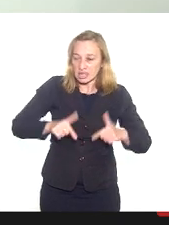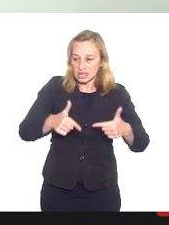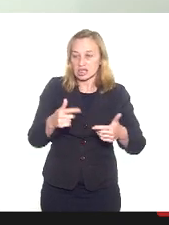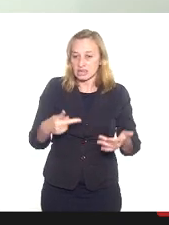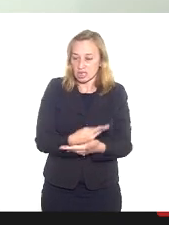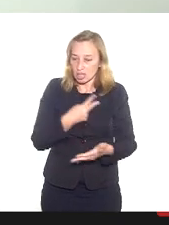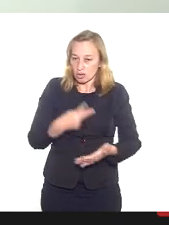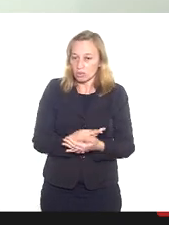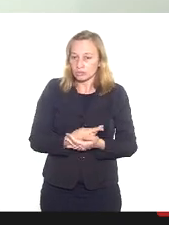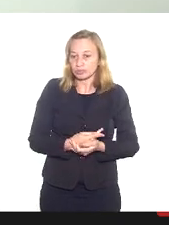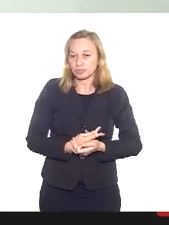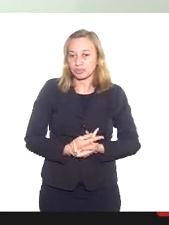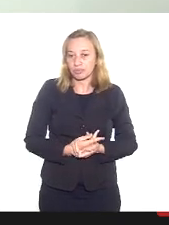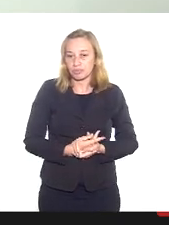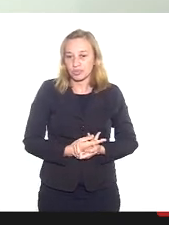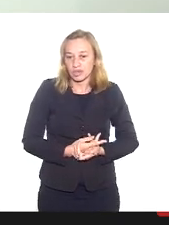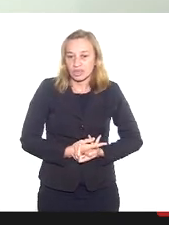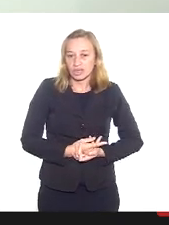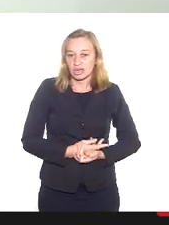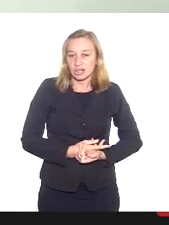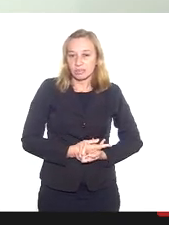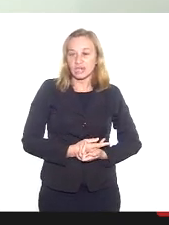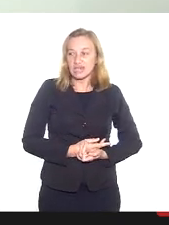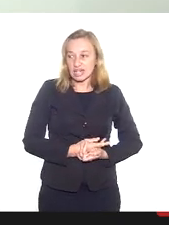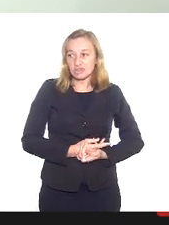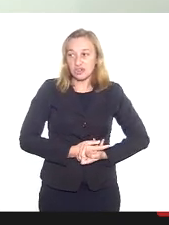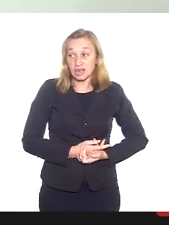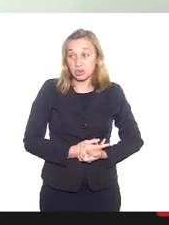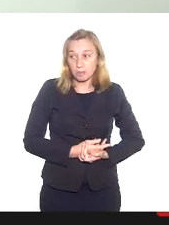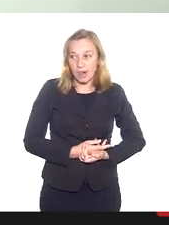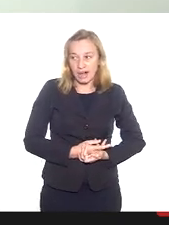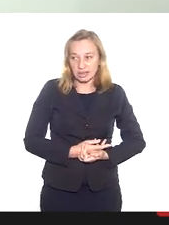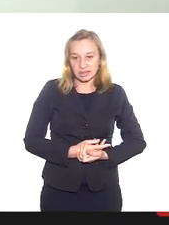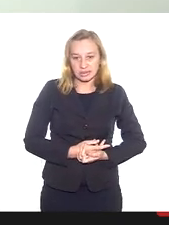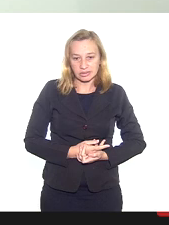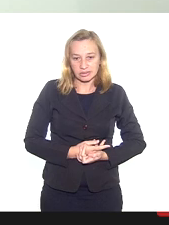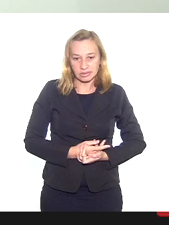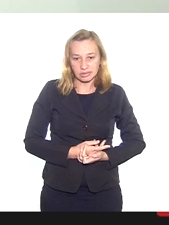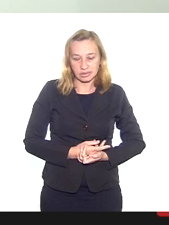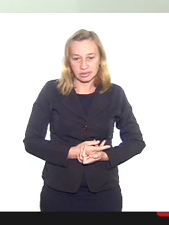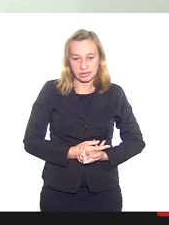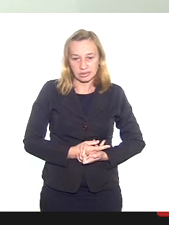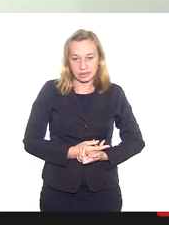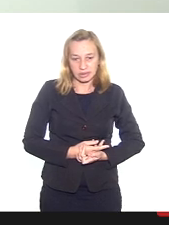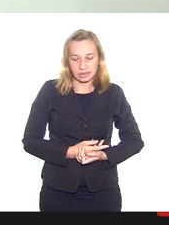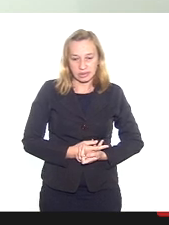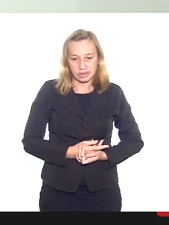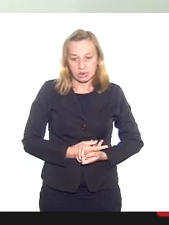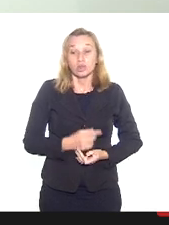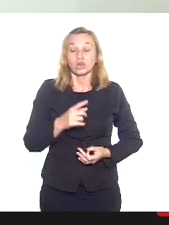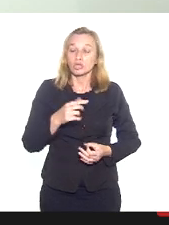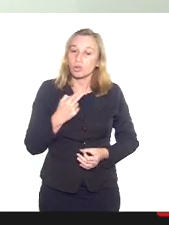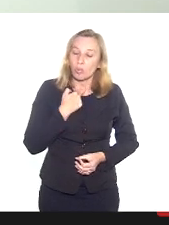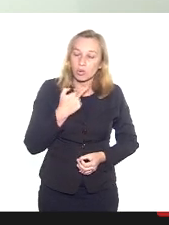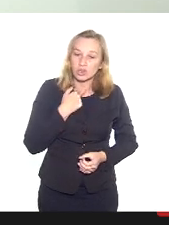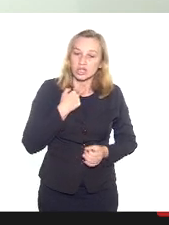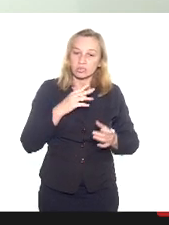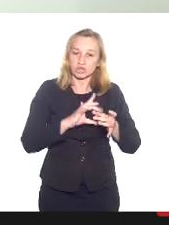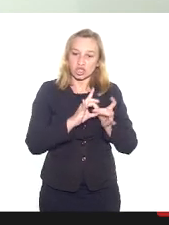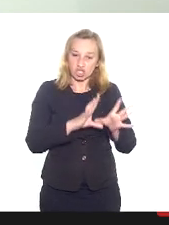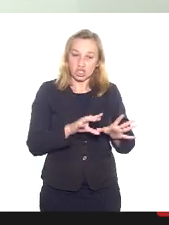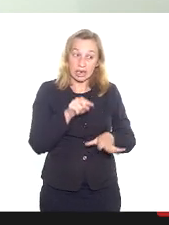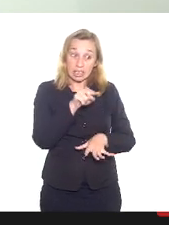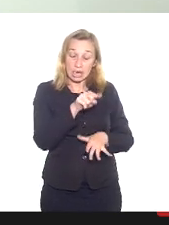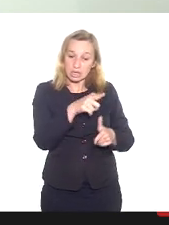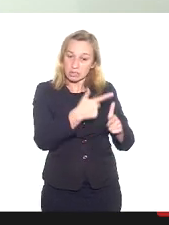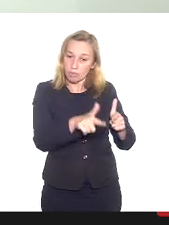mitigar todas essas problemáticas que vêm acontecendo e o que a gente não pode deixar é que essas